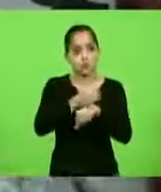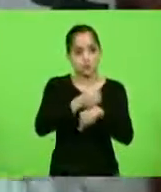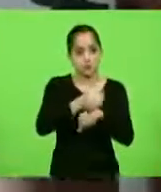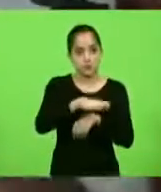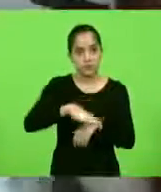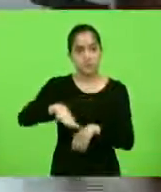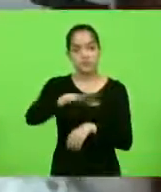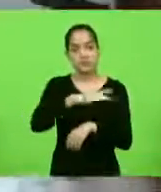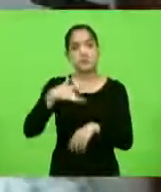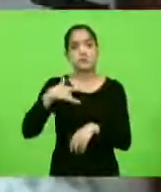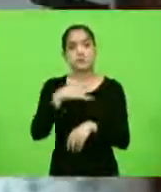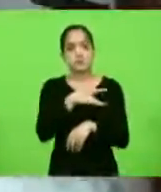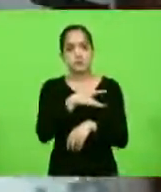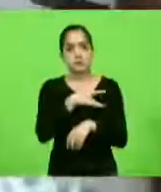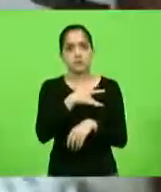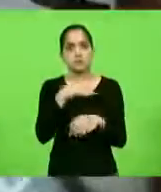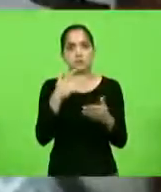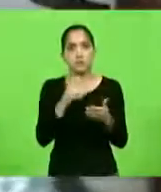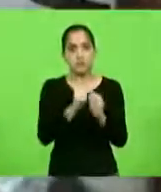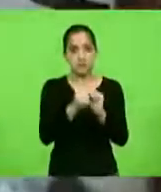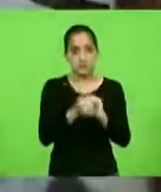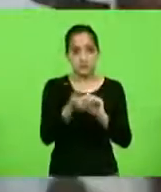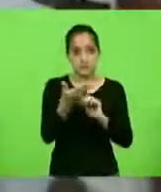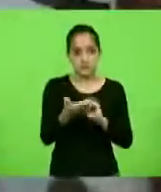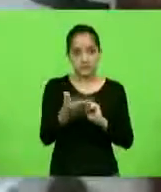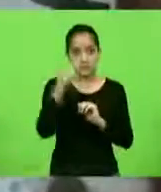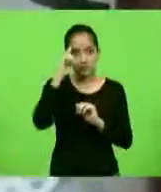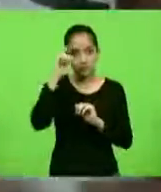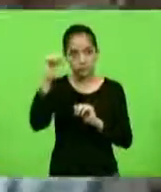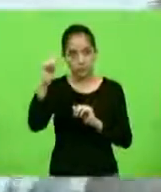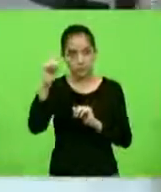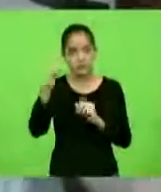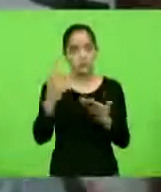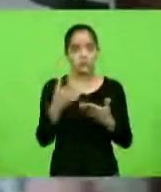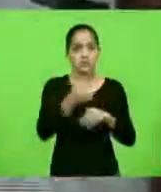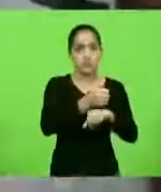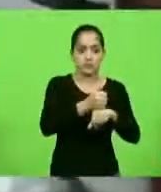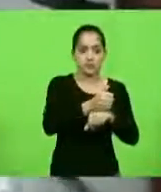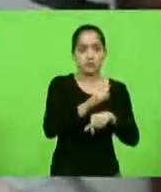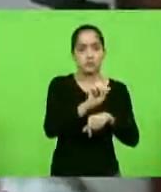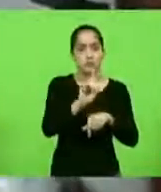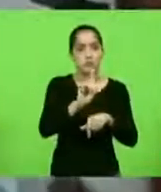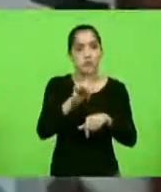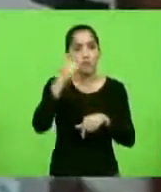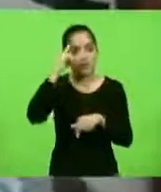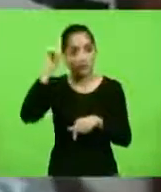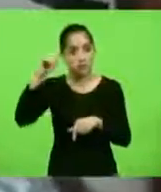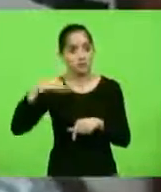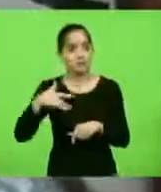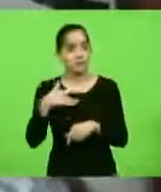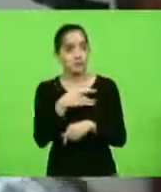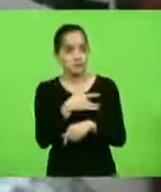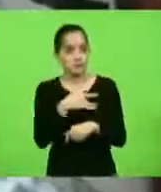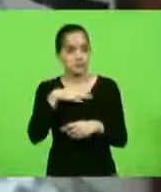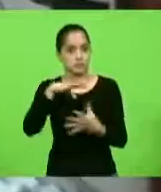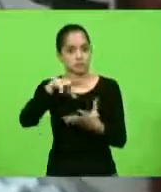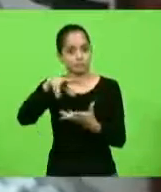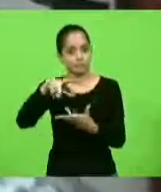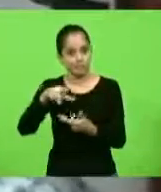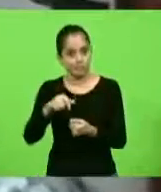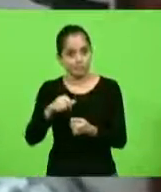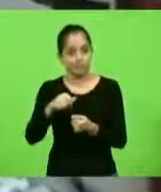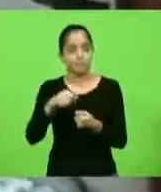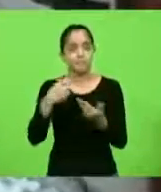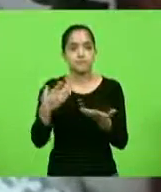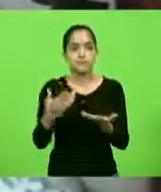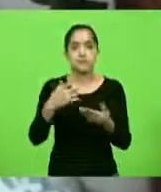né, que encaixam-se dentro desse dia, que não é o dia do profissional, é o dia da saúde, né, tanto os da